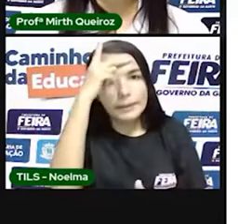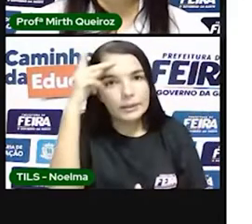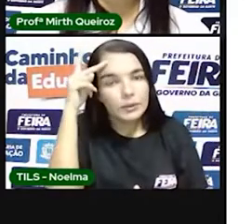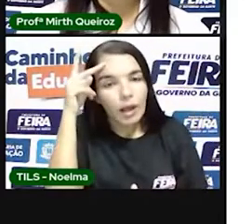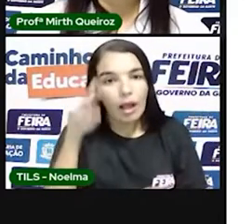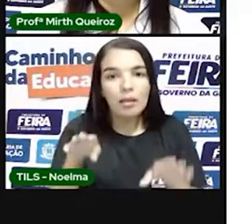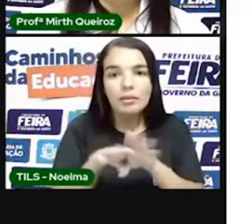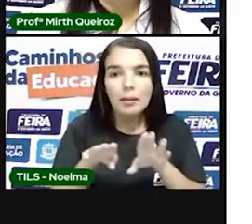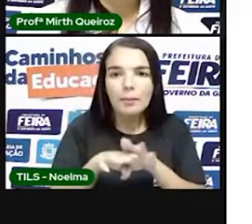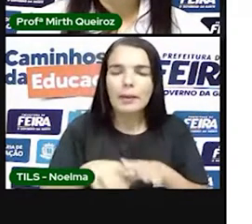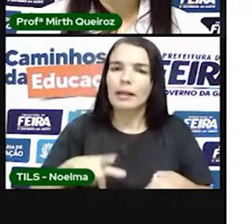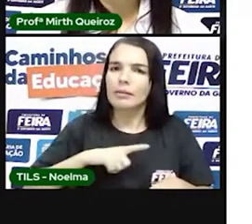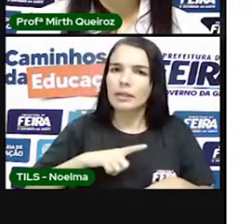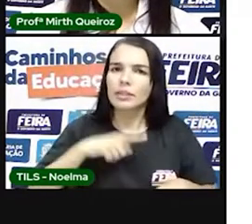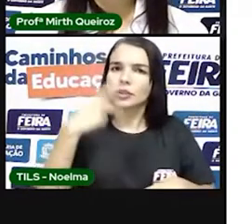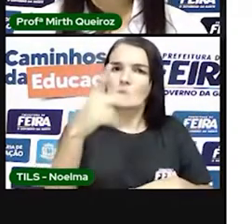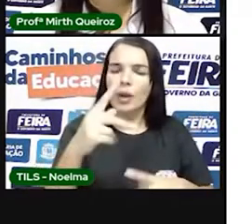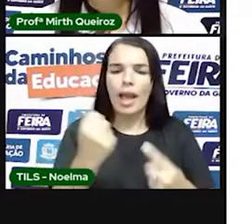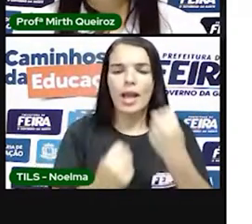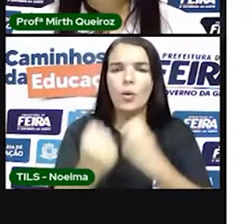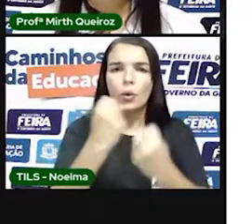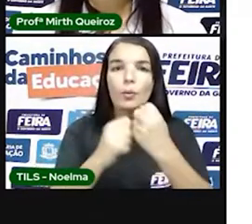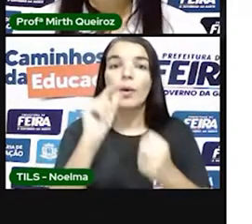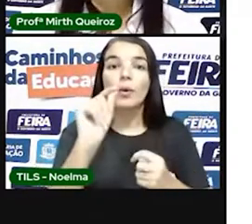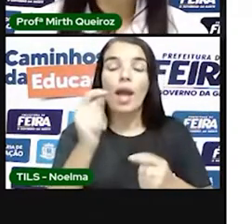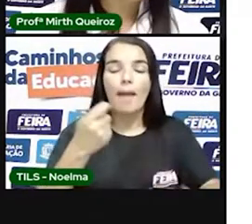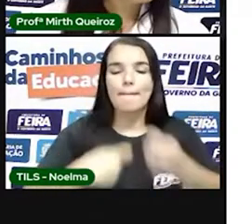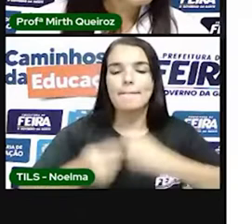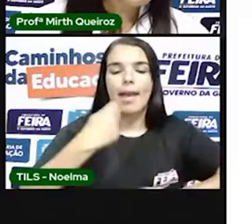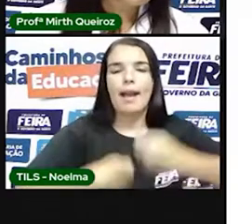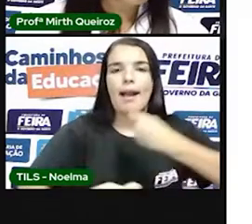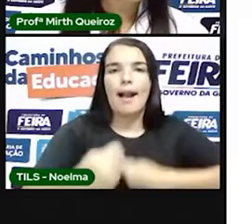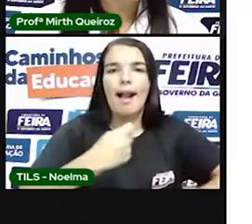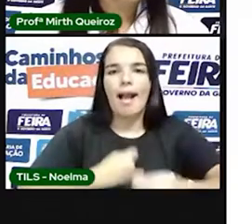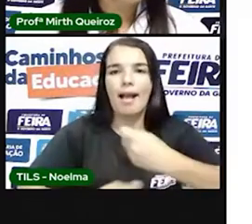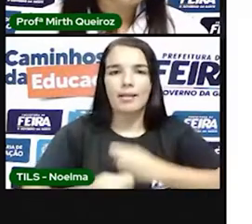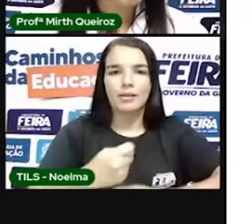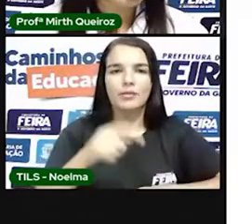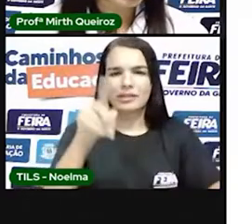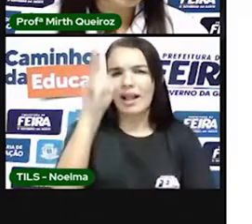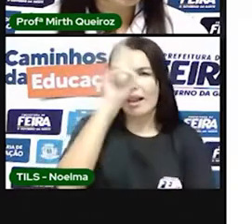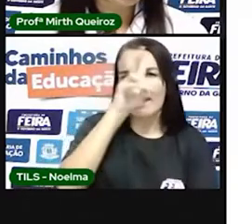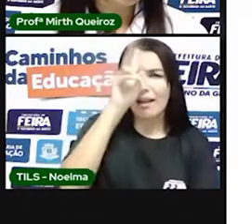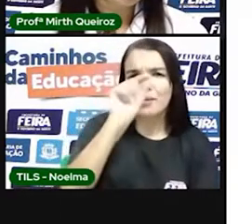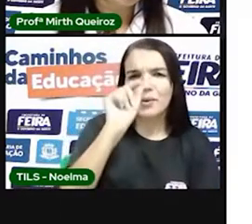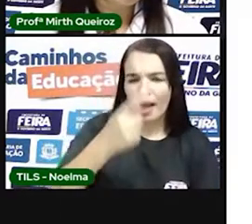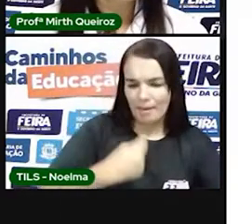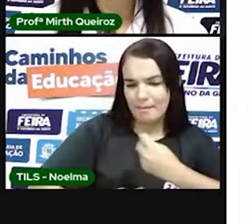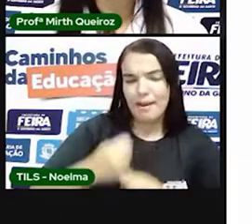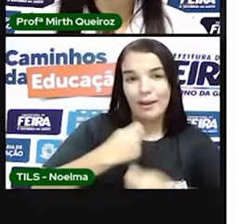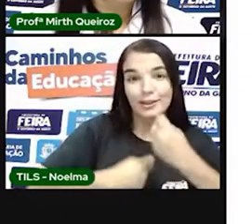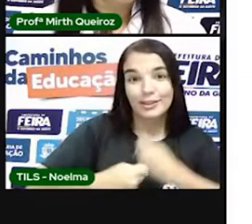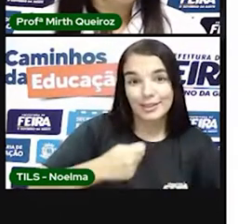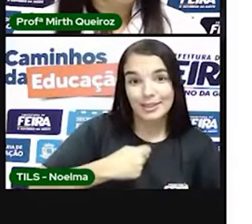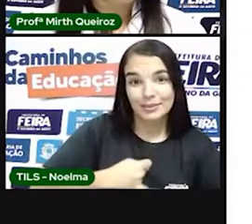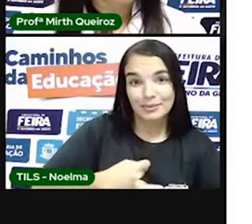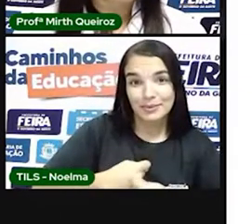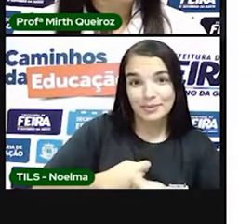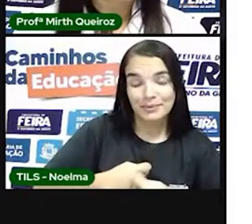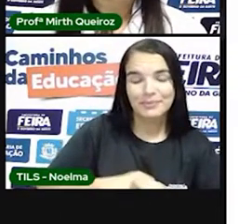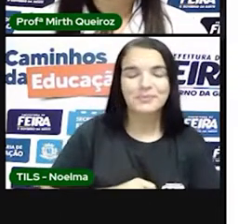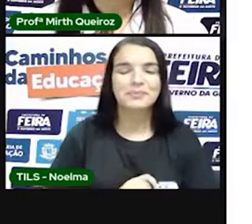intensifica sua economia para o mercantilismo. Vocês lembram o que é mercantilismo? E digam aí,